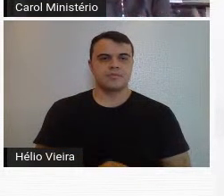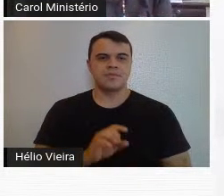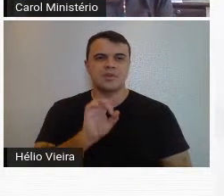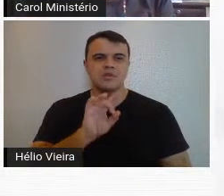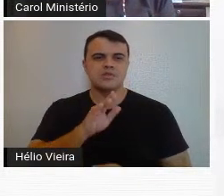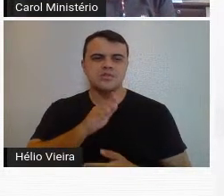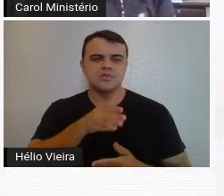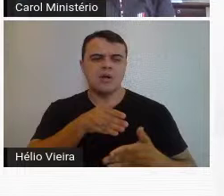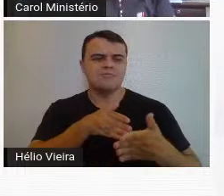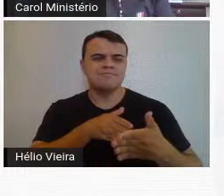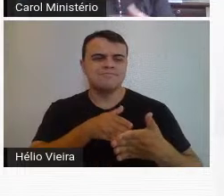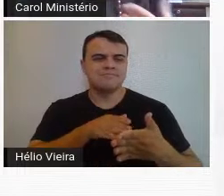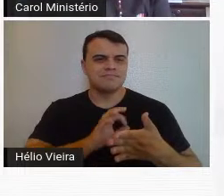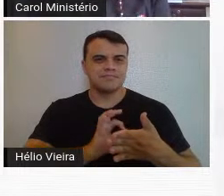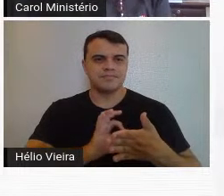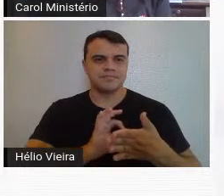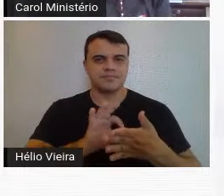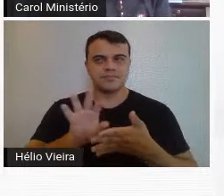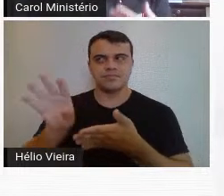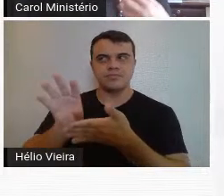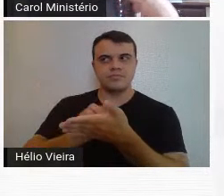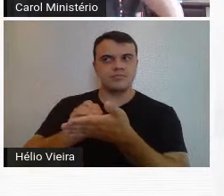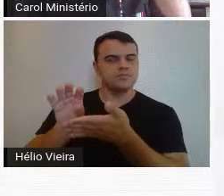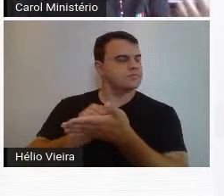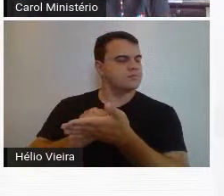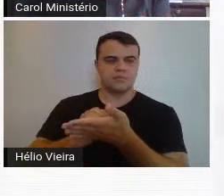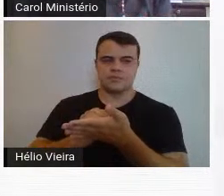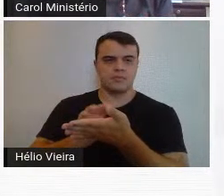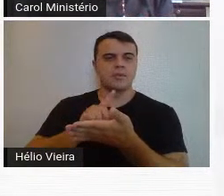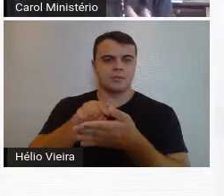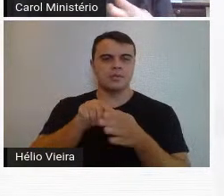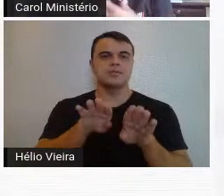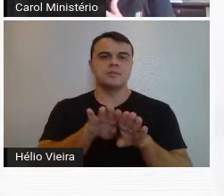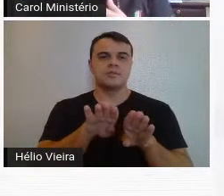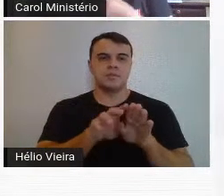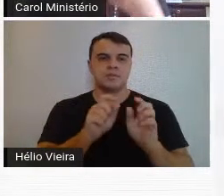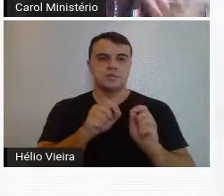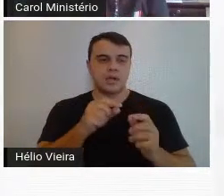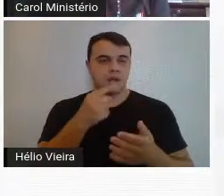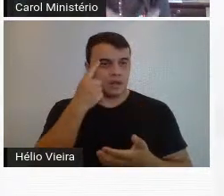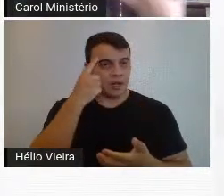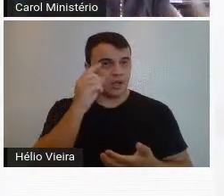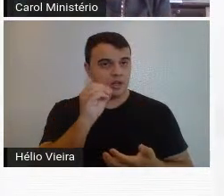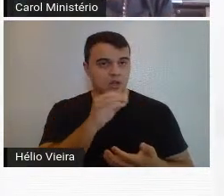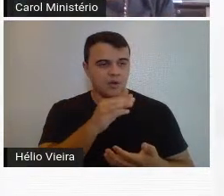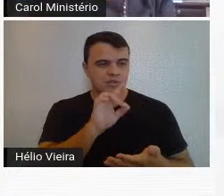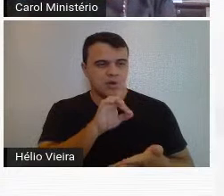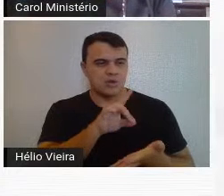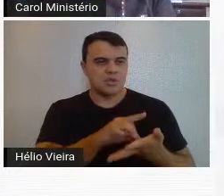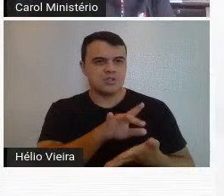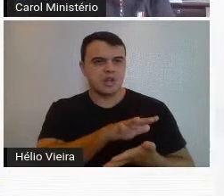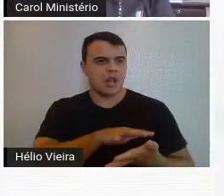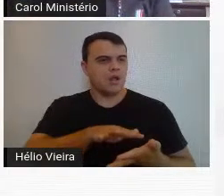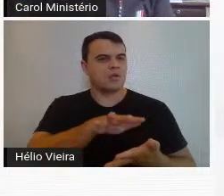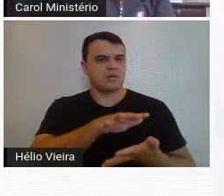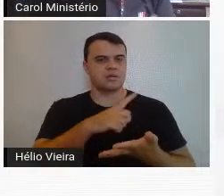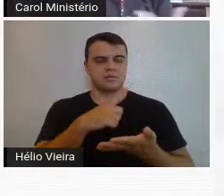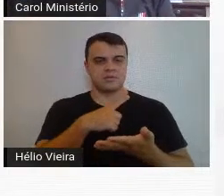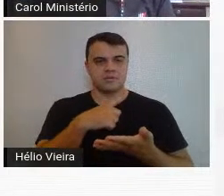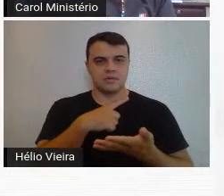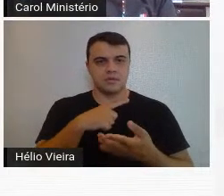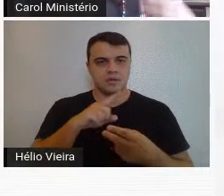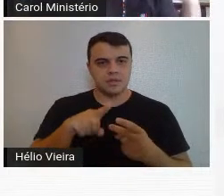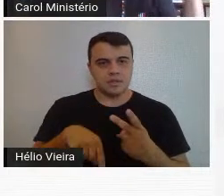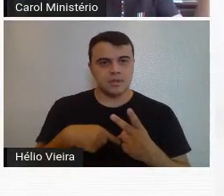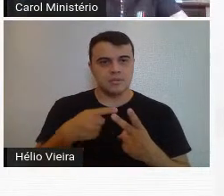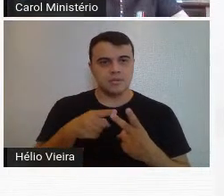limitou só a copiar os modelos europeus, mas que também trouxe traços originais nativos, e aí